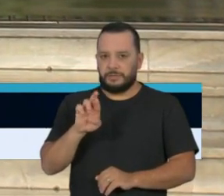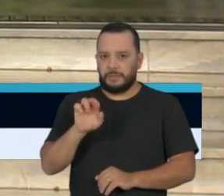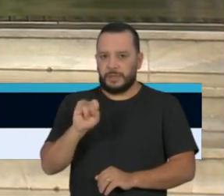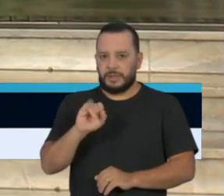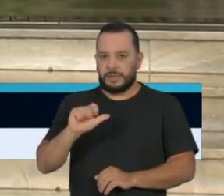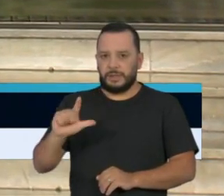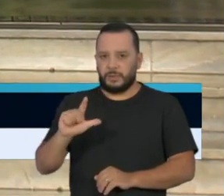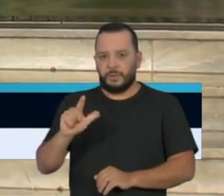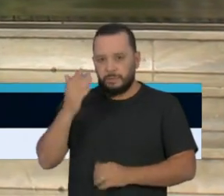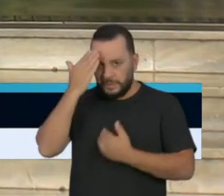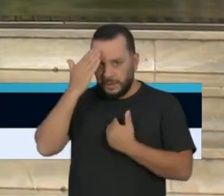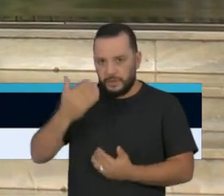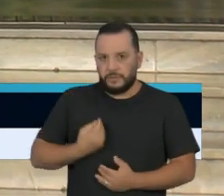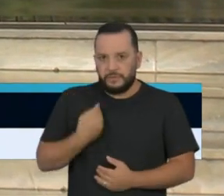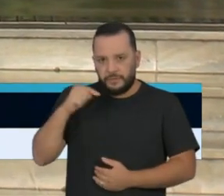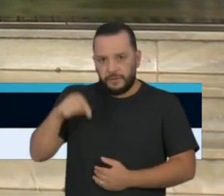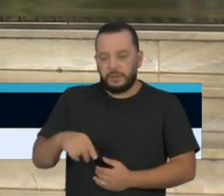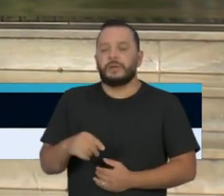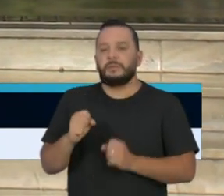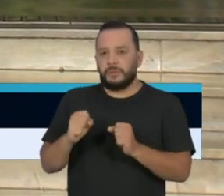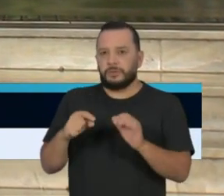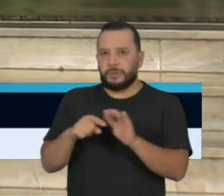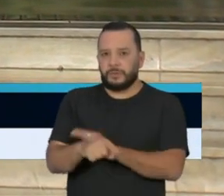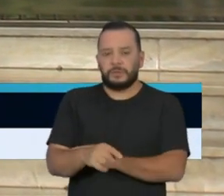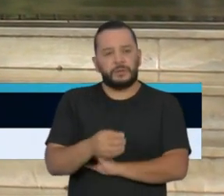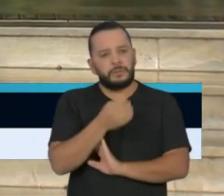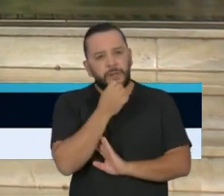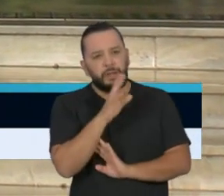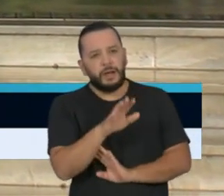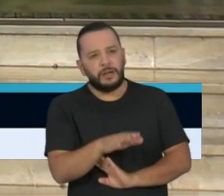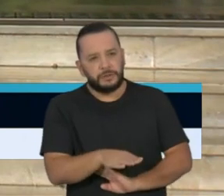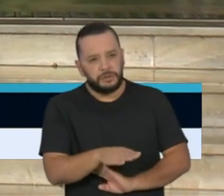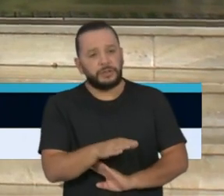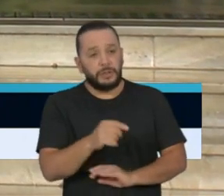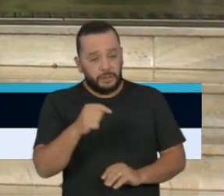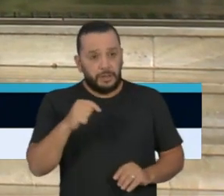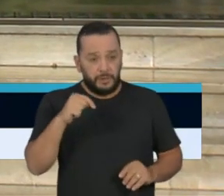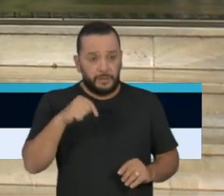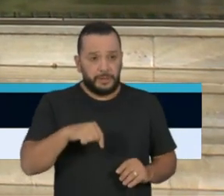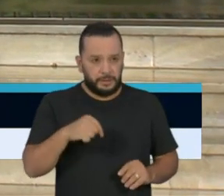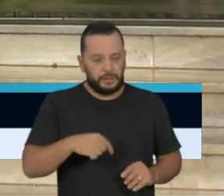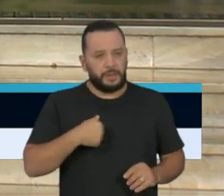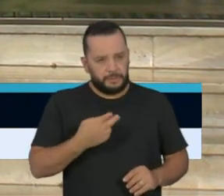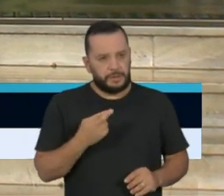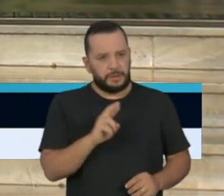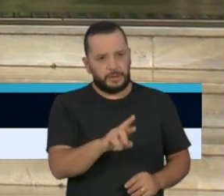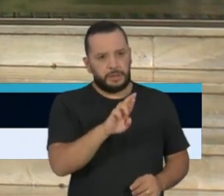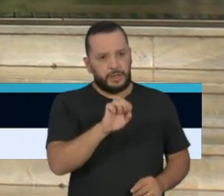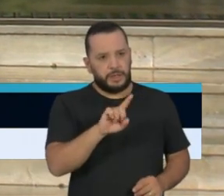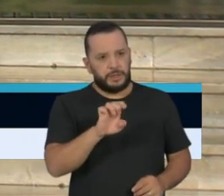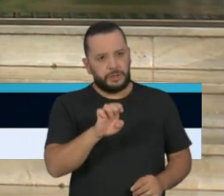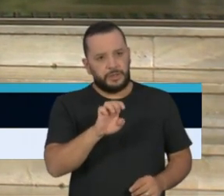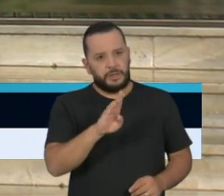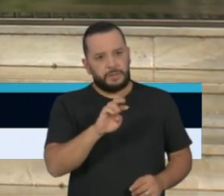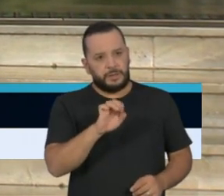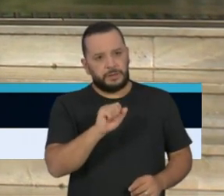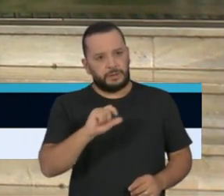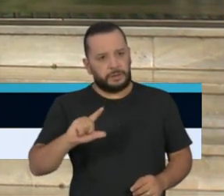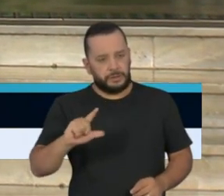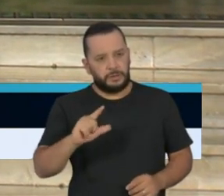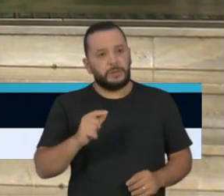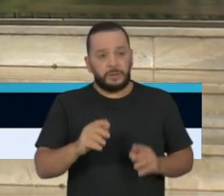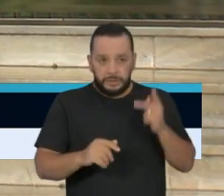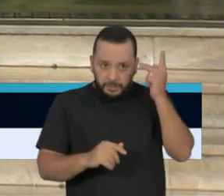Boa tarde. Sua pergunta, por favor. Boa tarde, governador. Estou aqui como correspondente da Rede Brasil. Primeiramente, São Paulo te